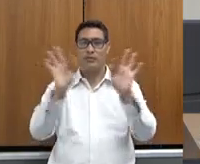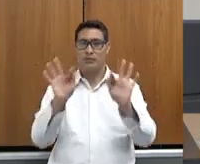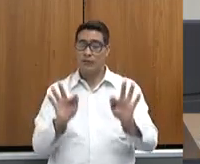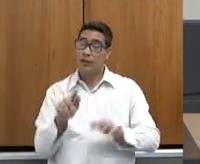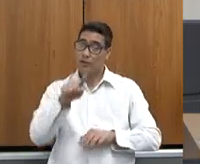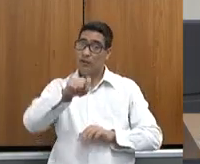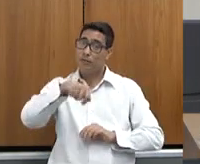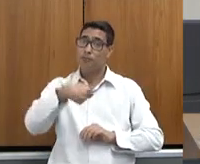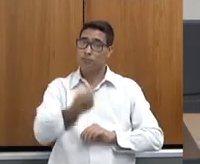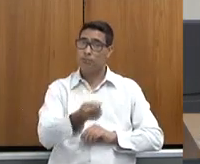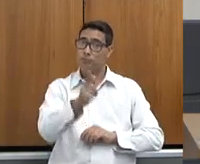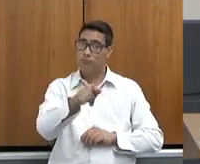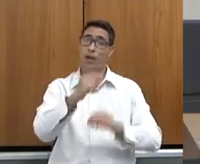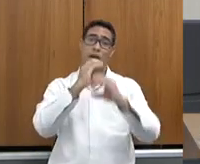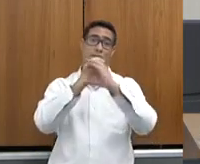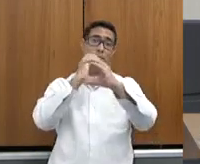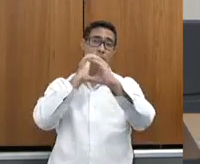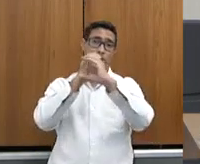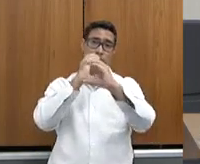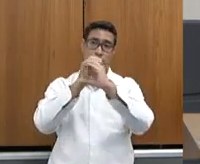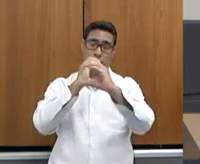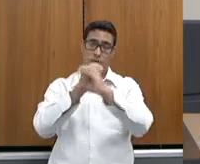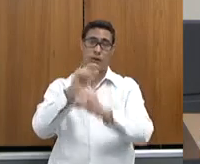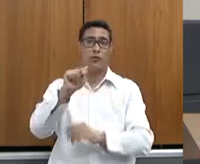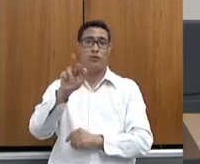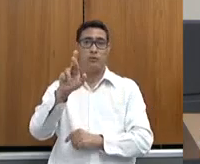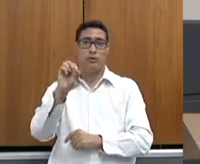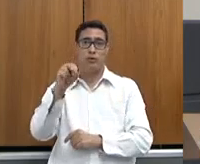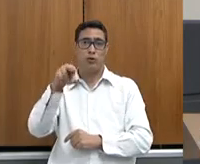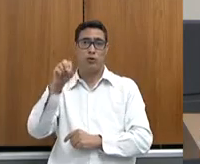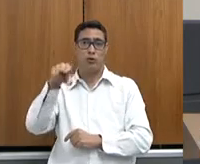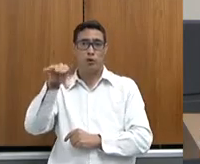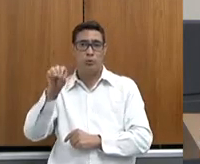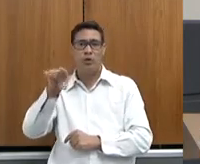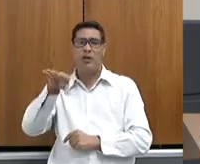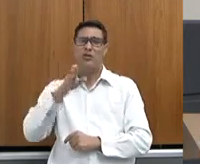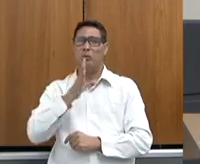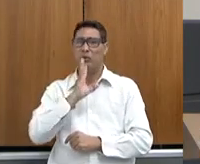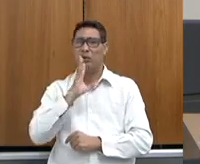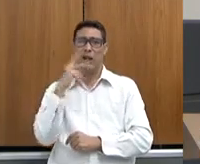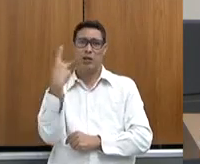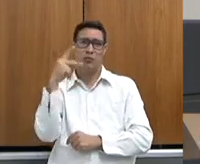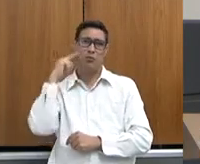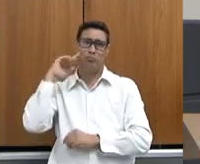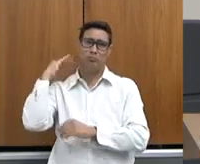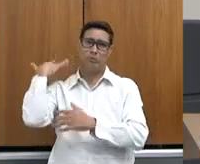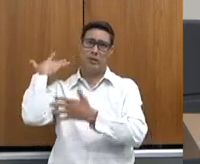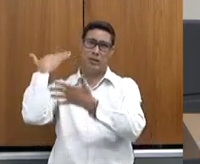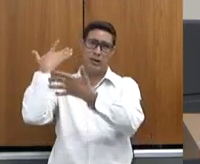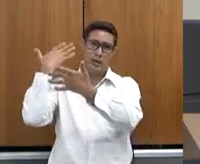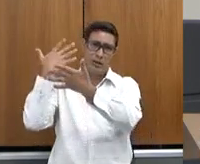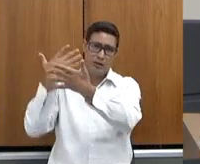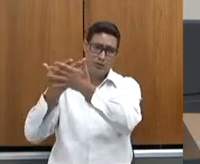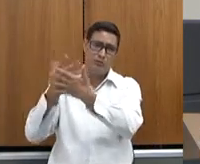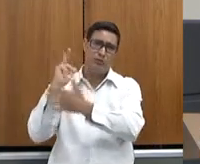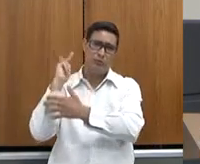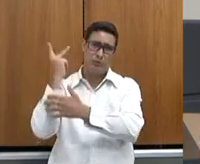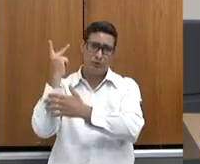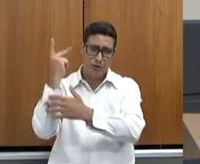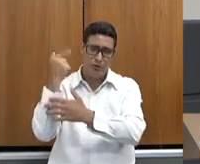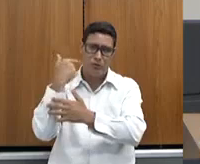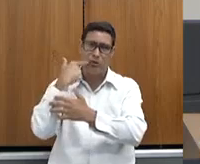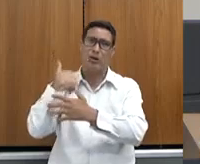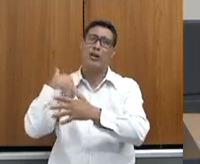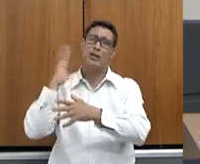nessa função, nós sabemos da sua história, sabemos da sua história como um profissional de carreira do nosso